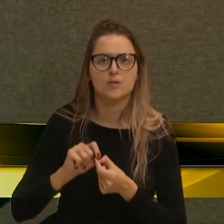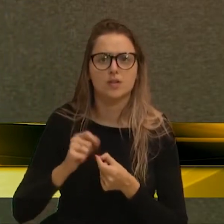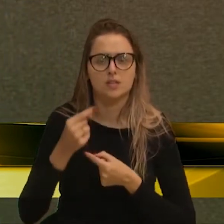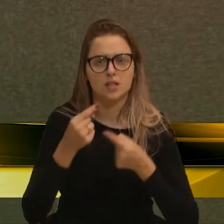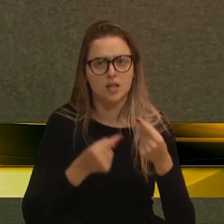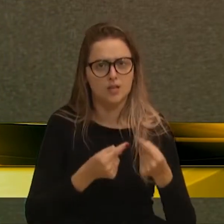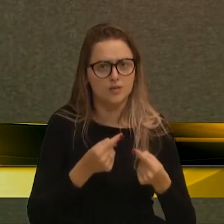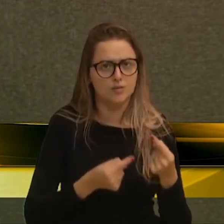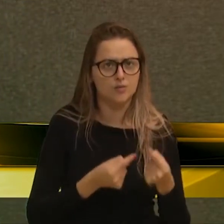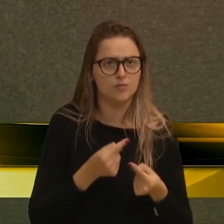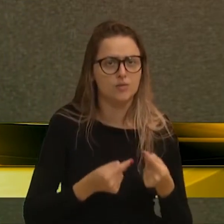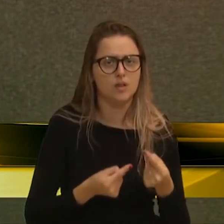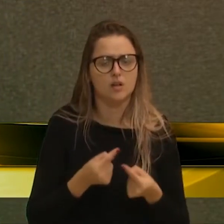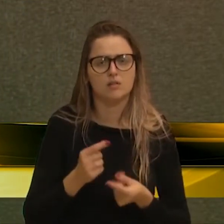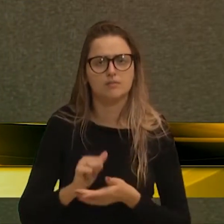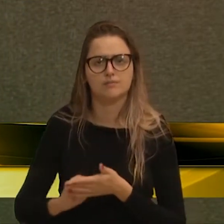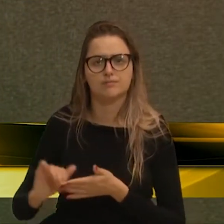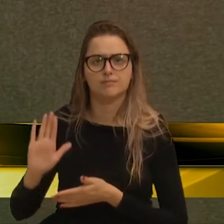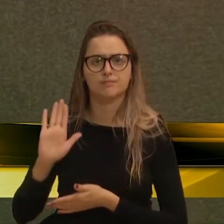em várias comissões, inclusive.